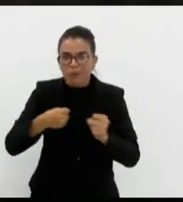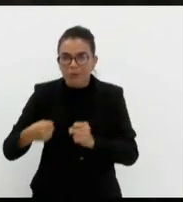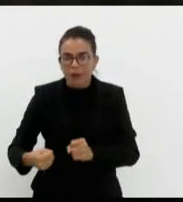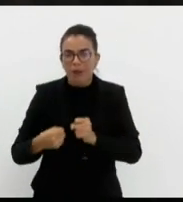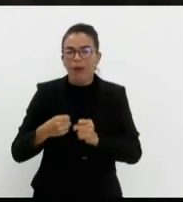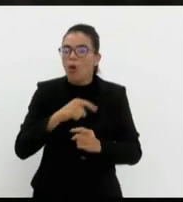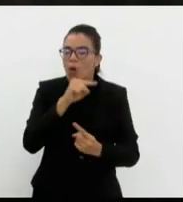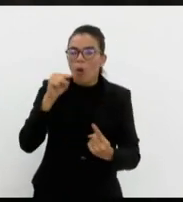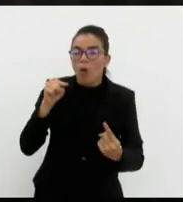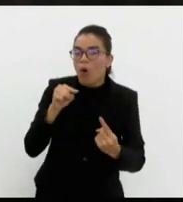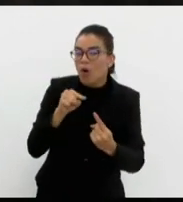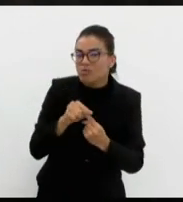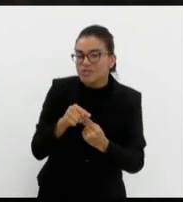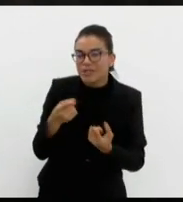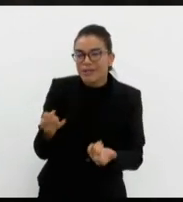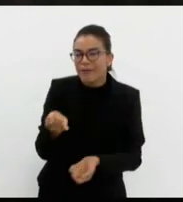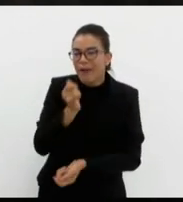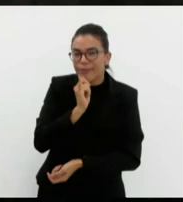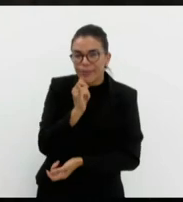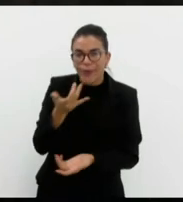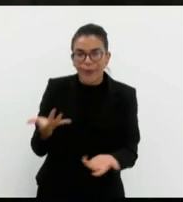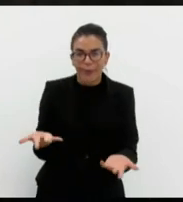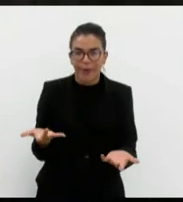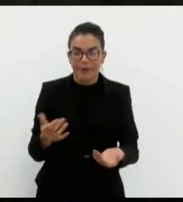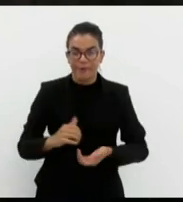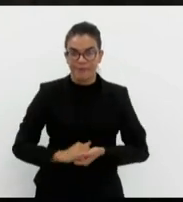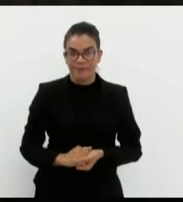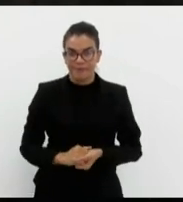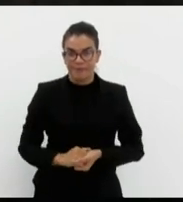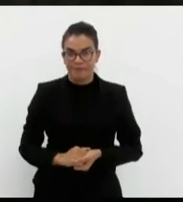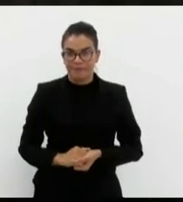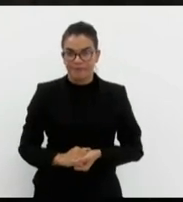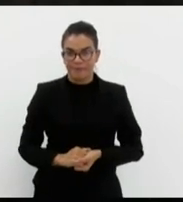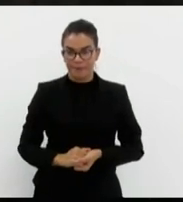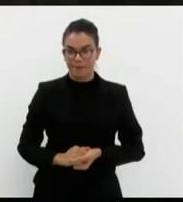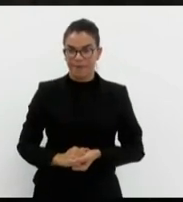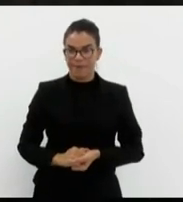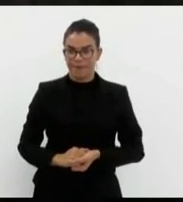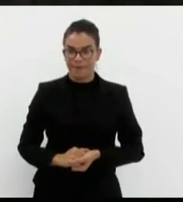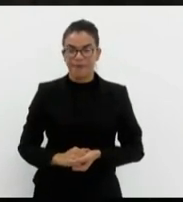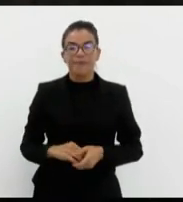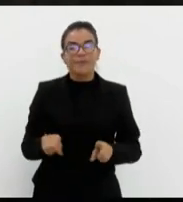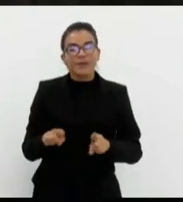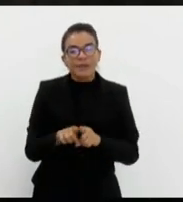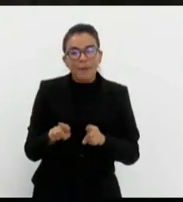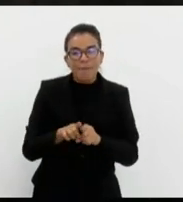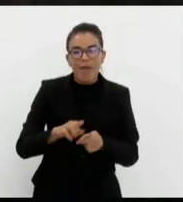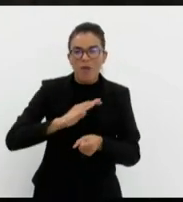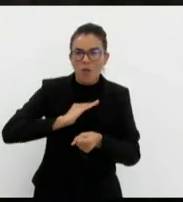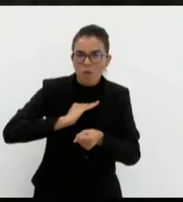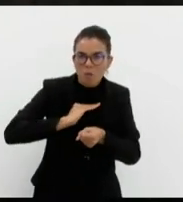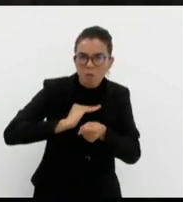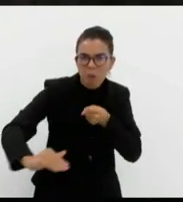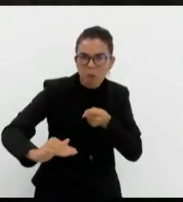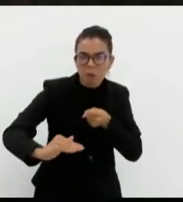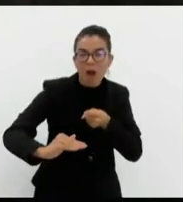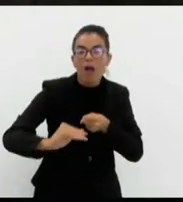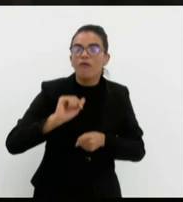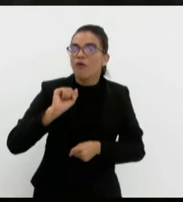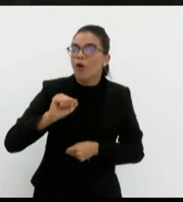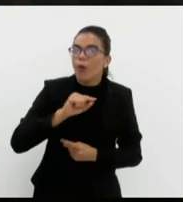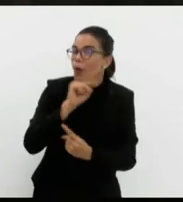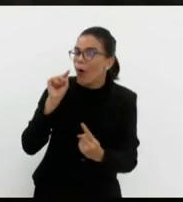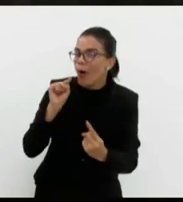objetivos todos torpes. E o holocausto foi